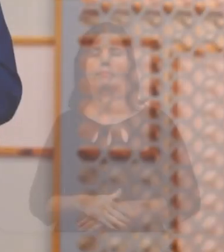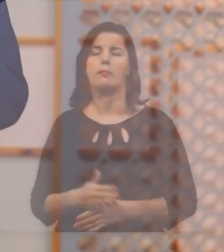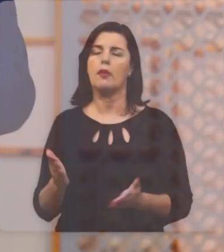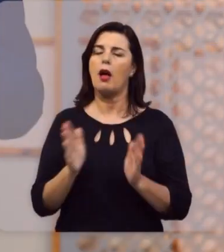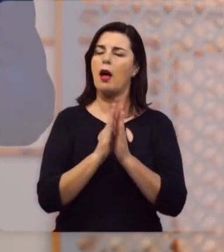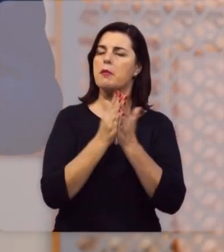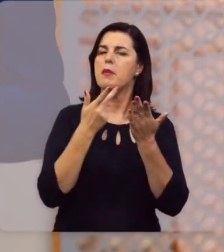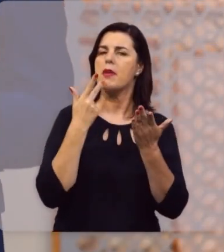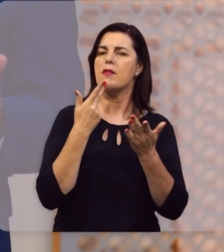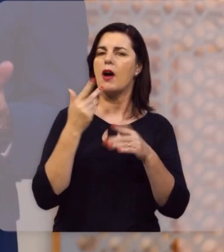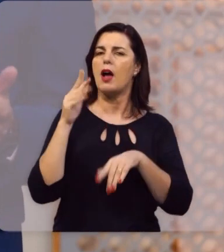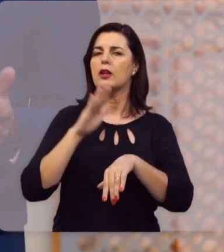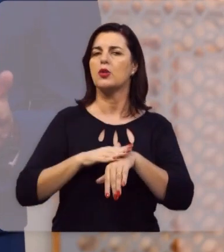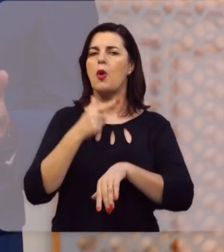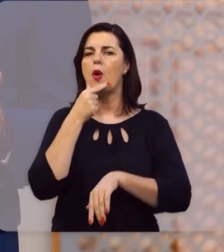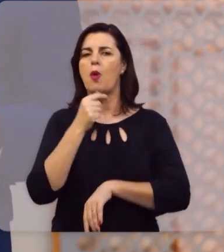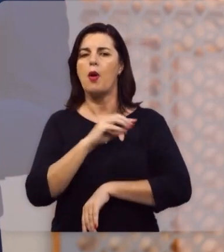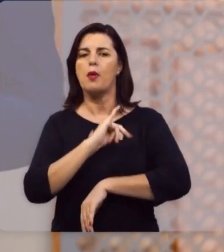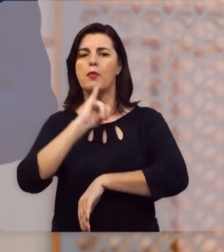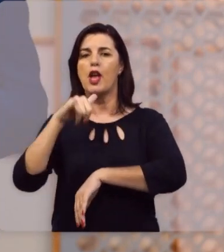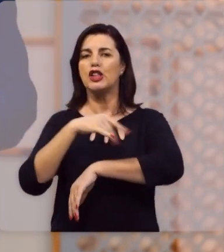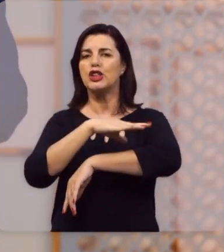A Bíblia fala de Jacó,